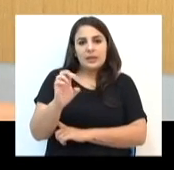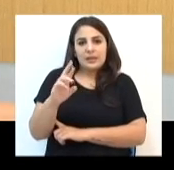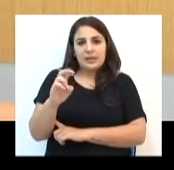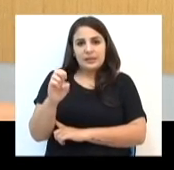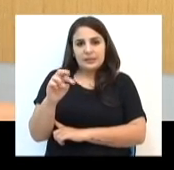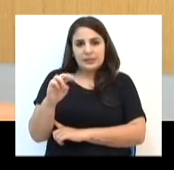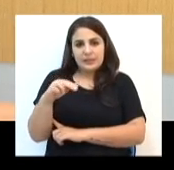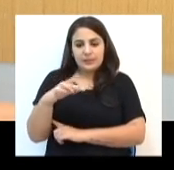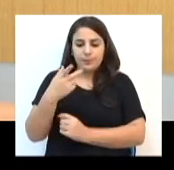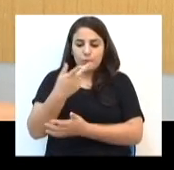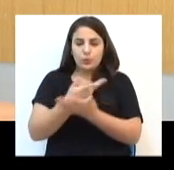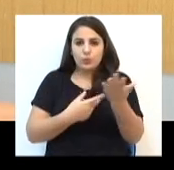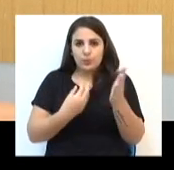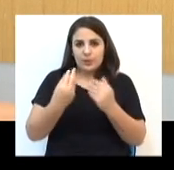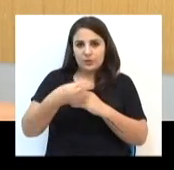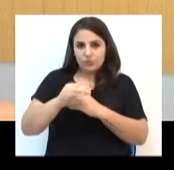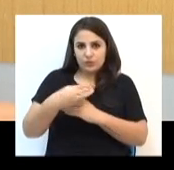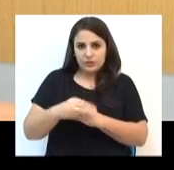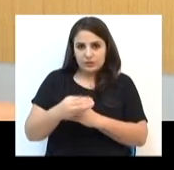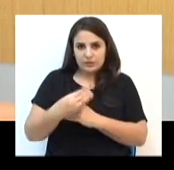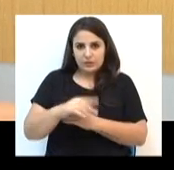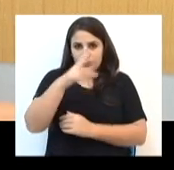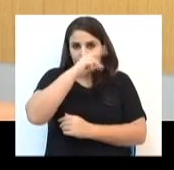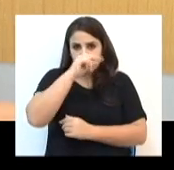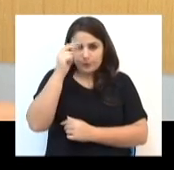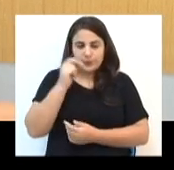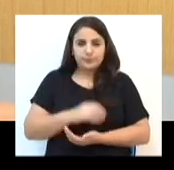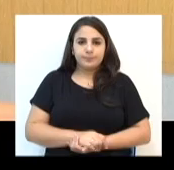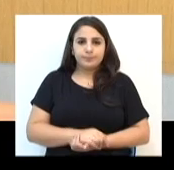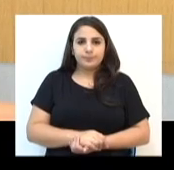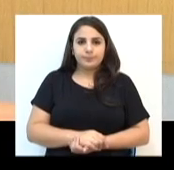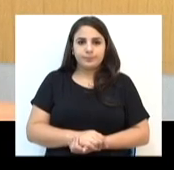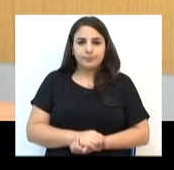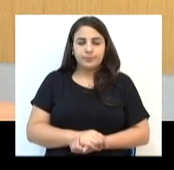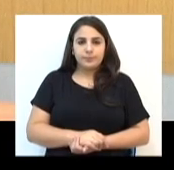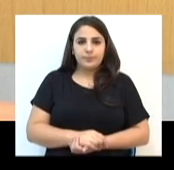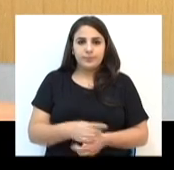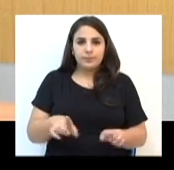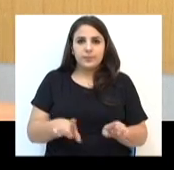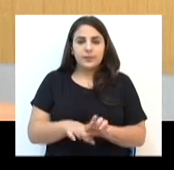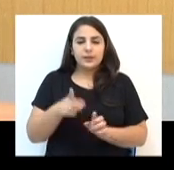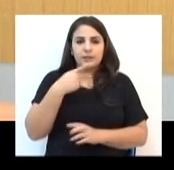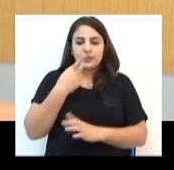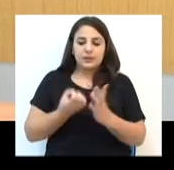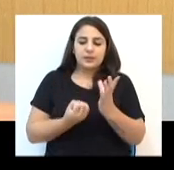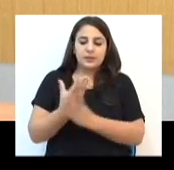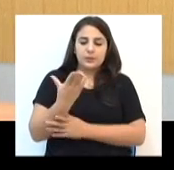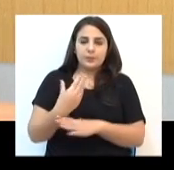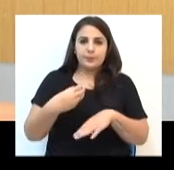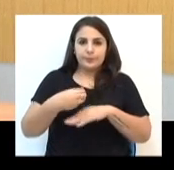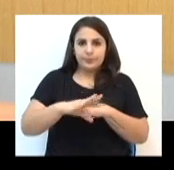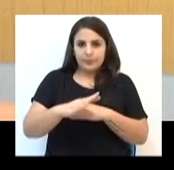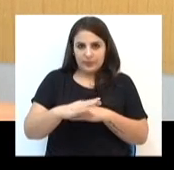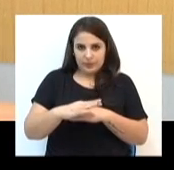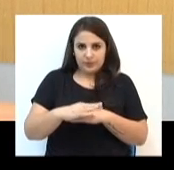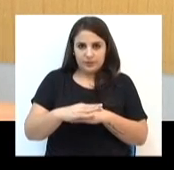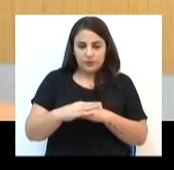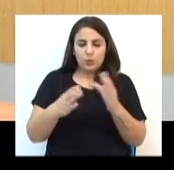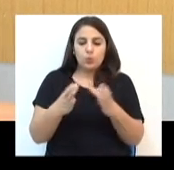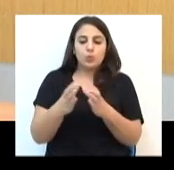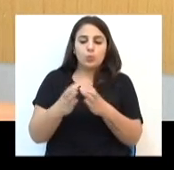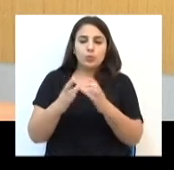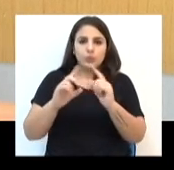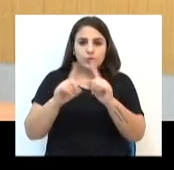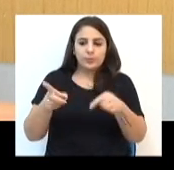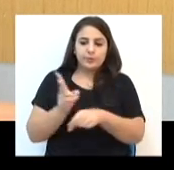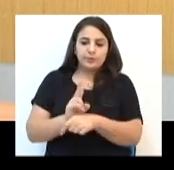o vereador Hernani Leimer protocolou uma indicação ao Poder Executivo. O parlamentar sugeriu a criação de grupos de